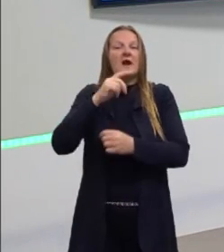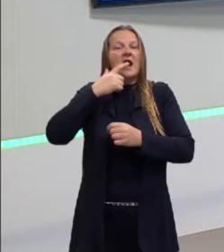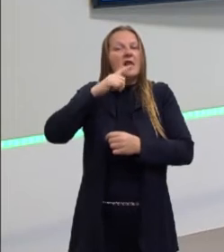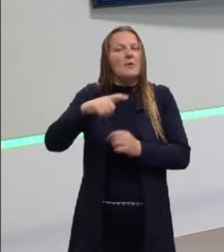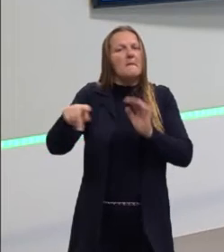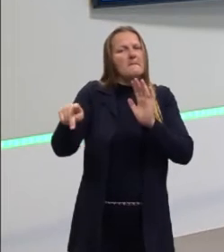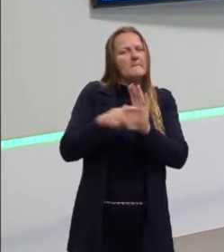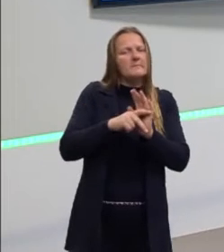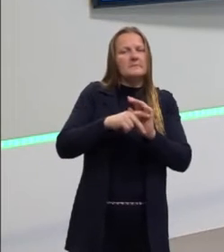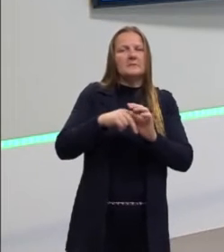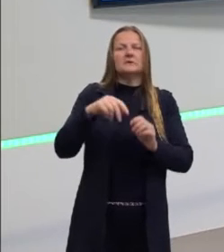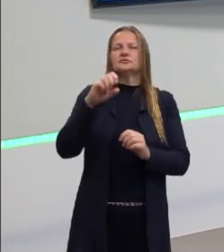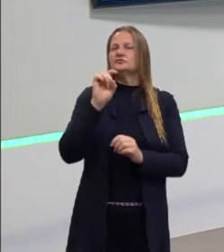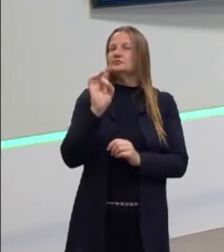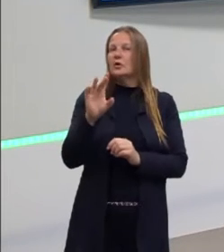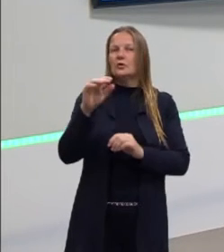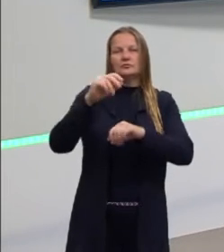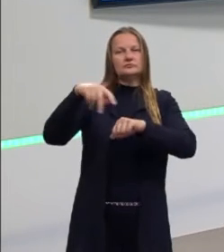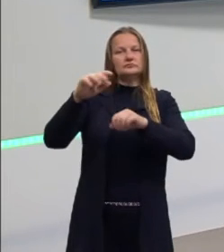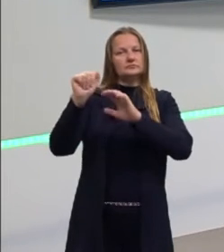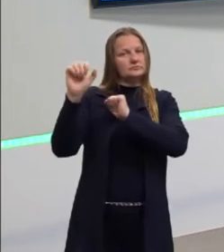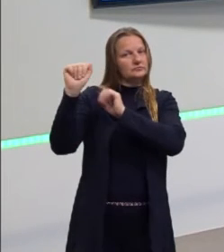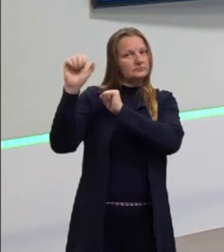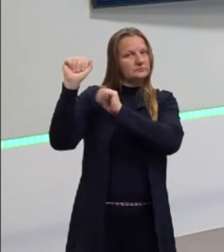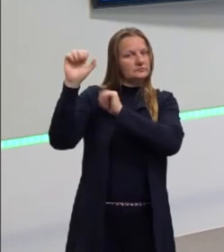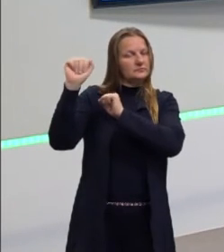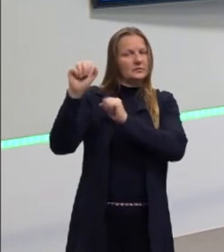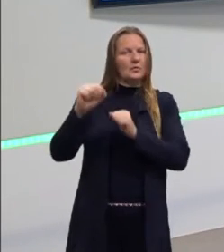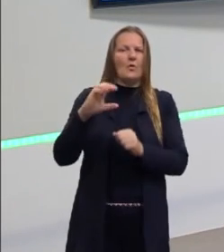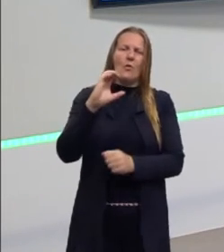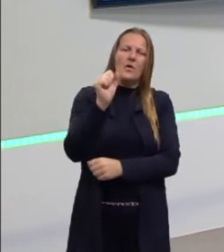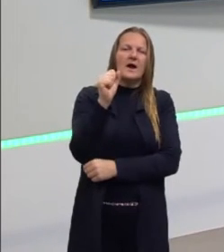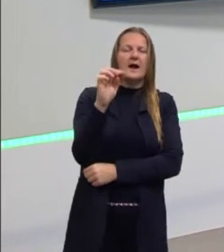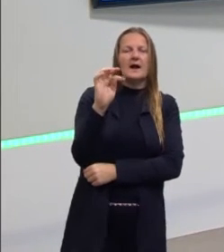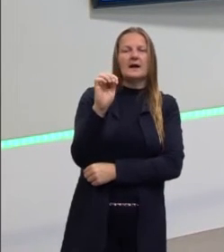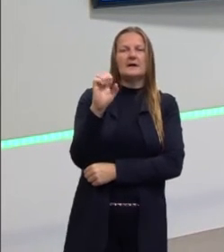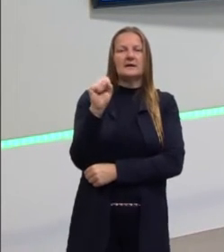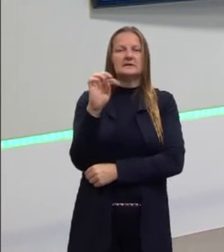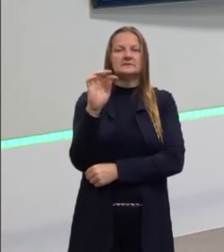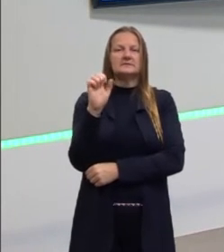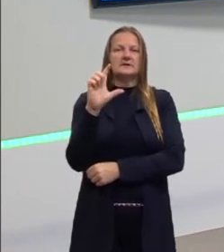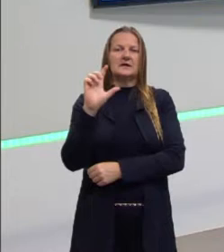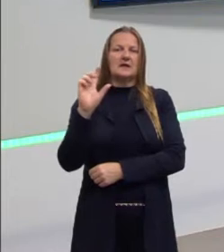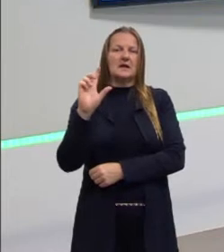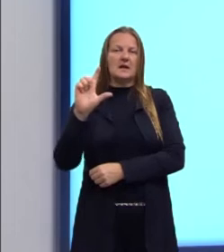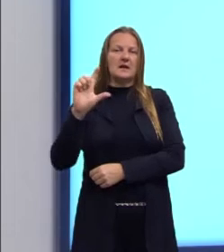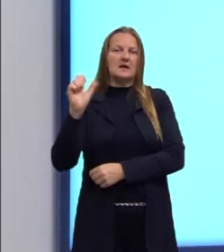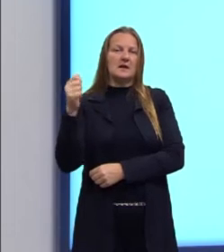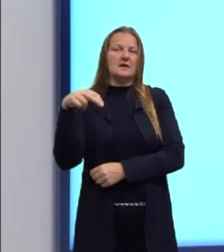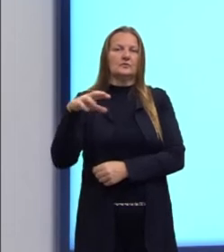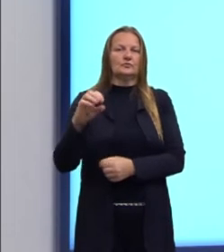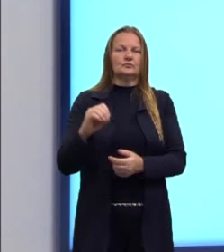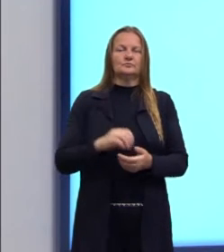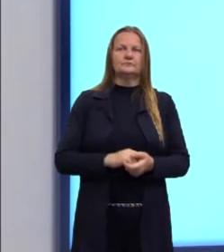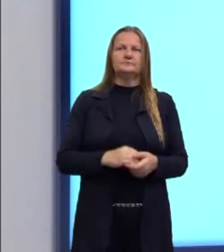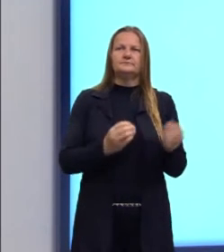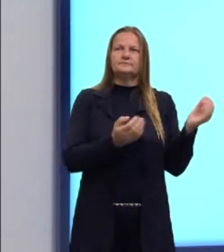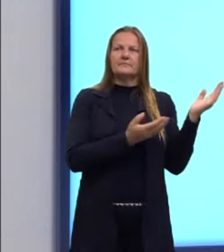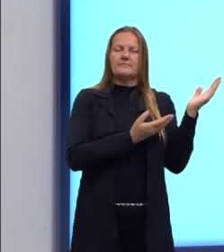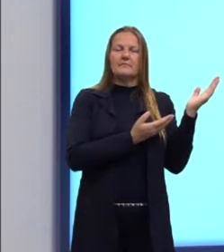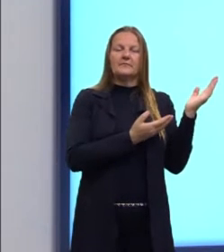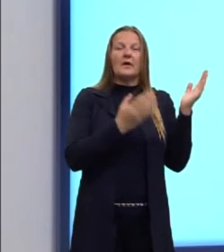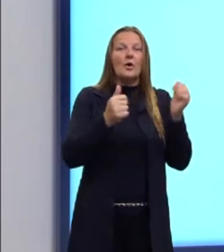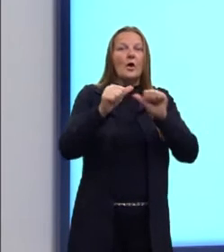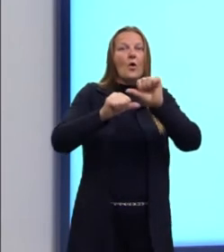aos países que falam língua espanhola ou castelhano, que é o que nós estamos estudando aqui. Iberoamérica